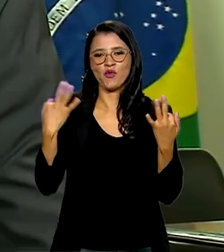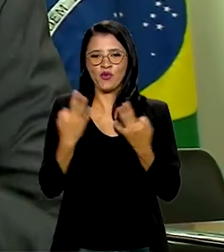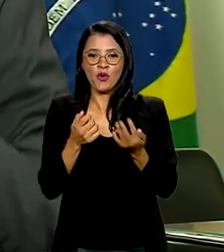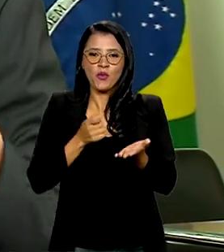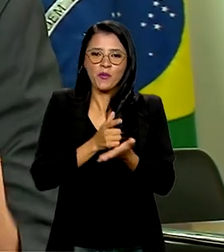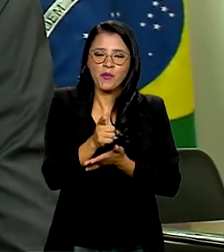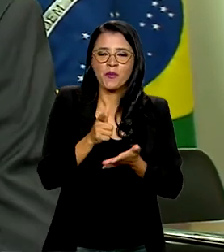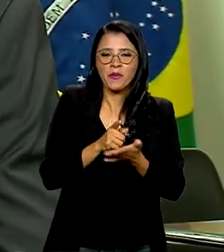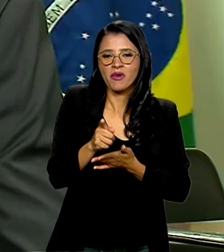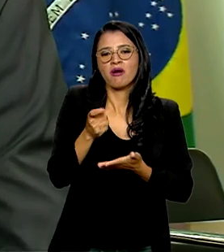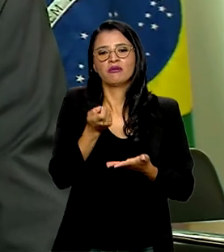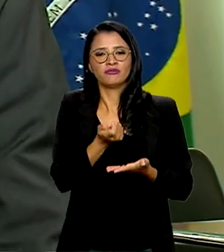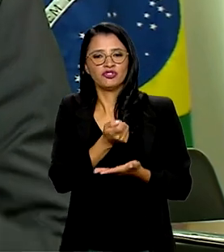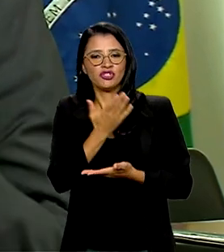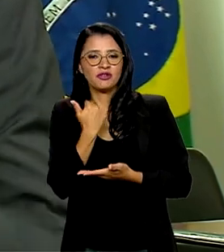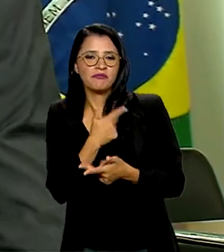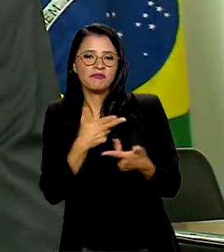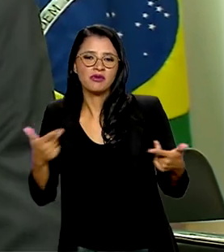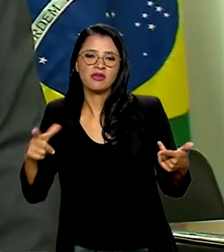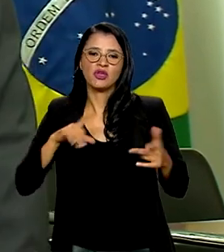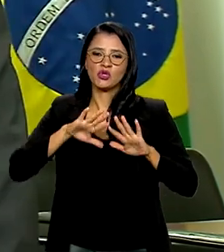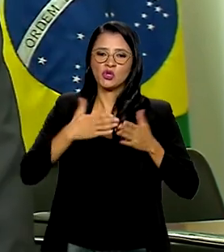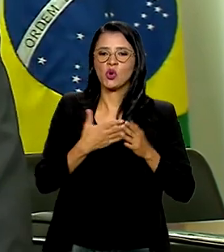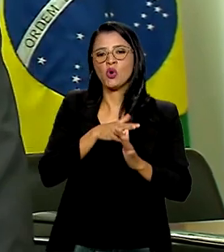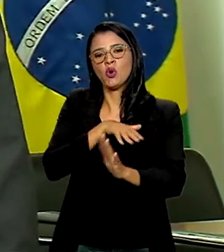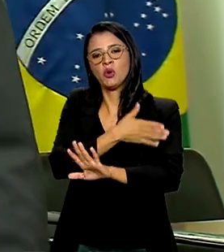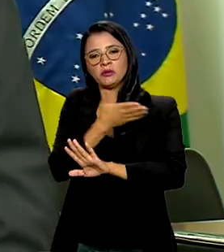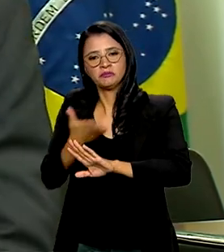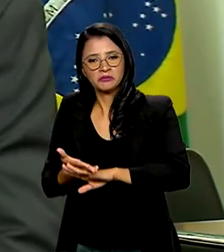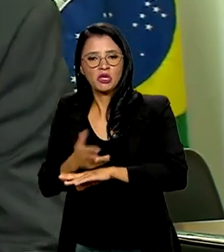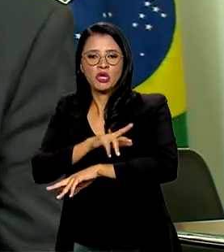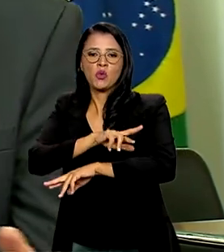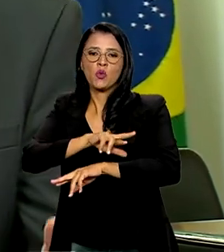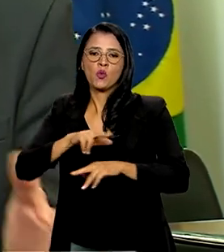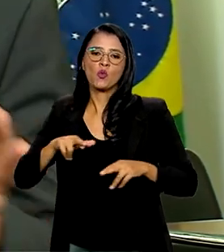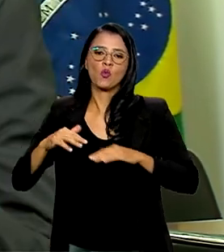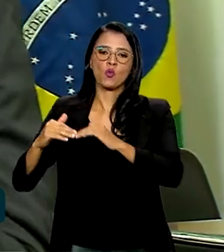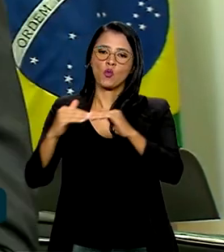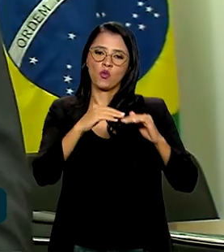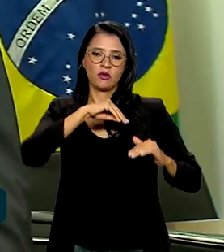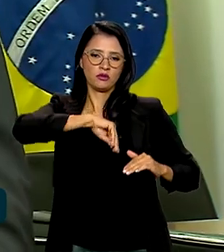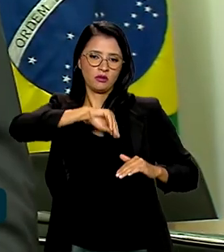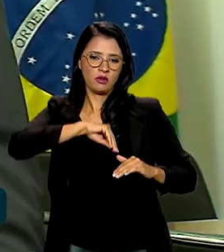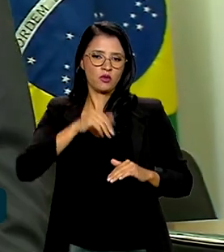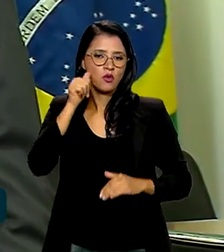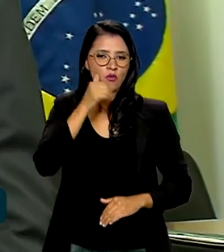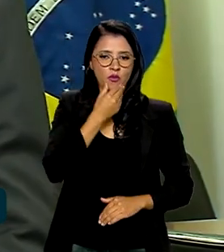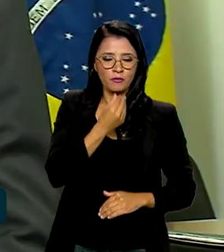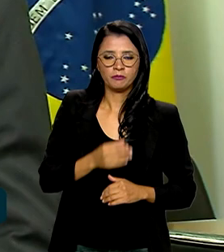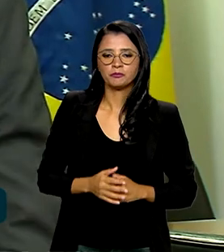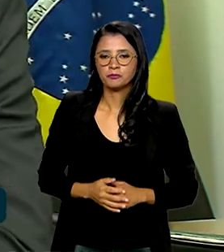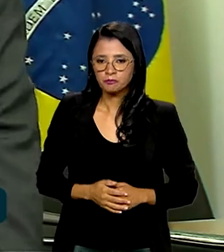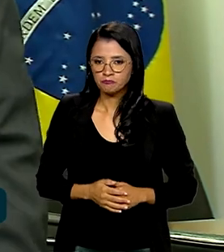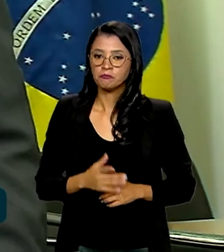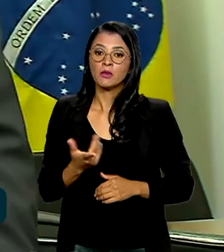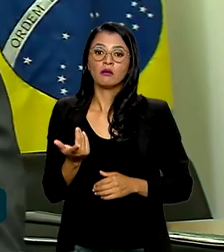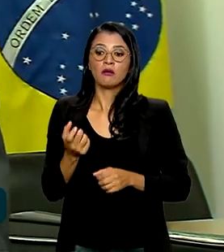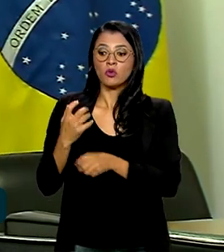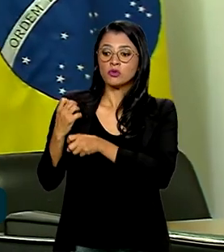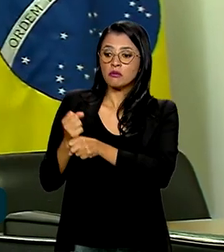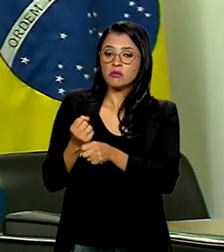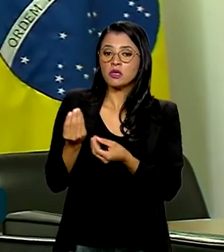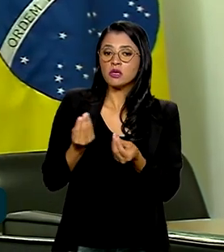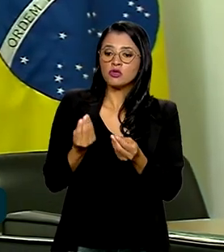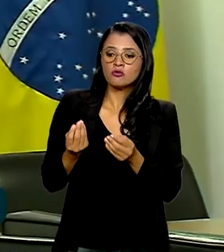Alimentos, Escola Integral, Igualdade Salarial das Mulheres. Terceiro, era remanejar o orçamento para garantir, por exemplo, que a gente